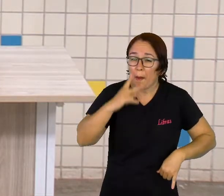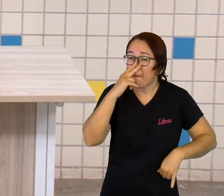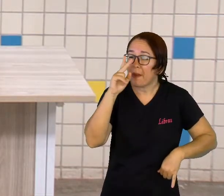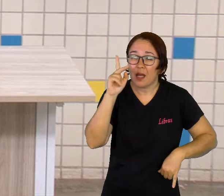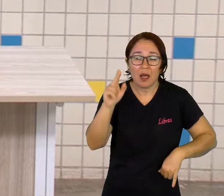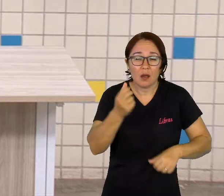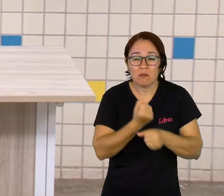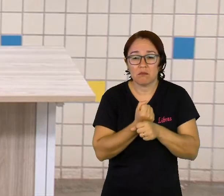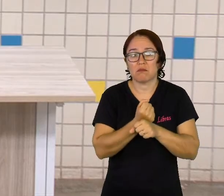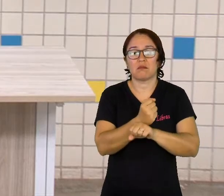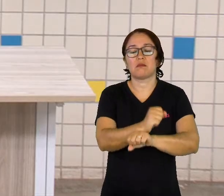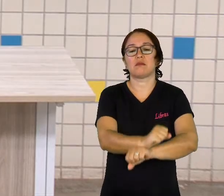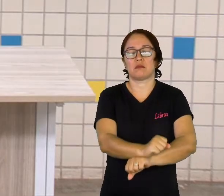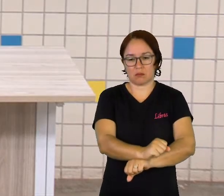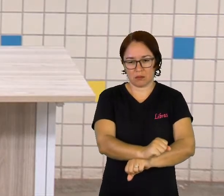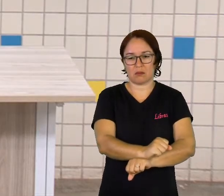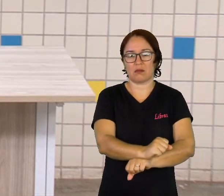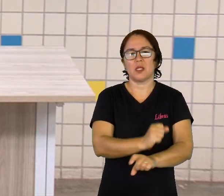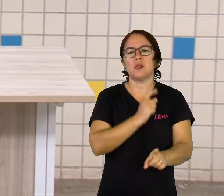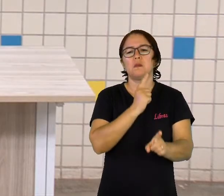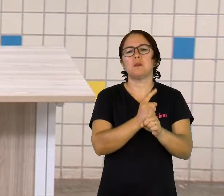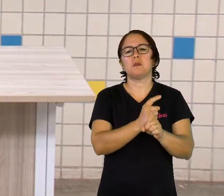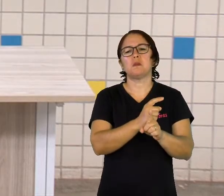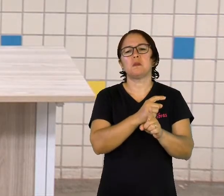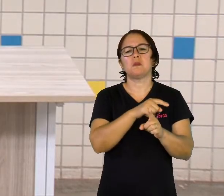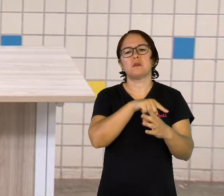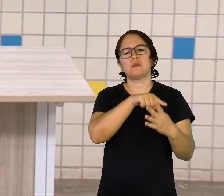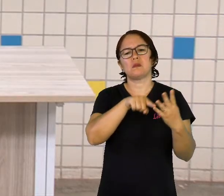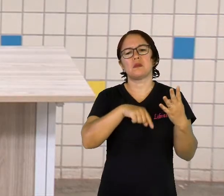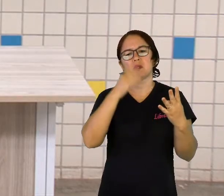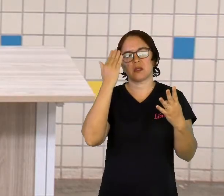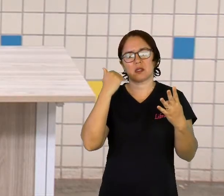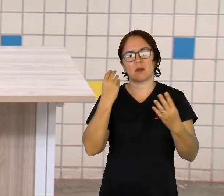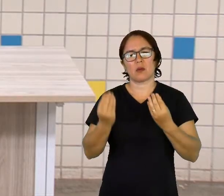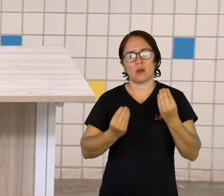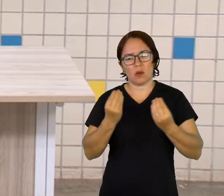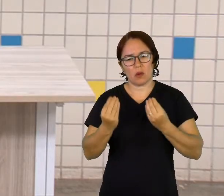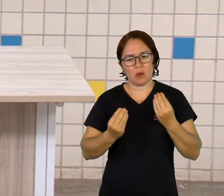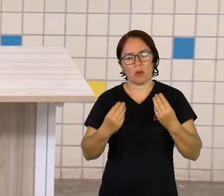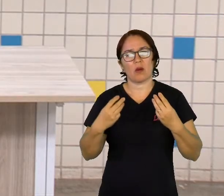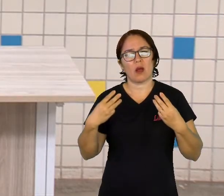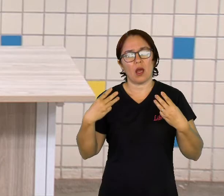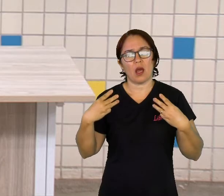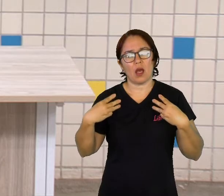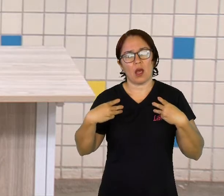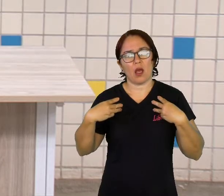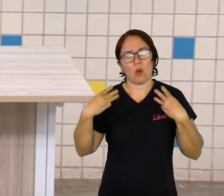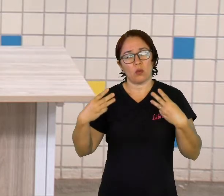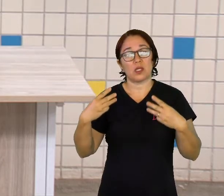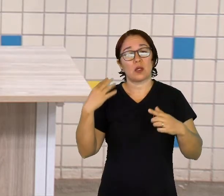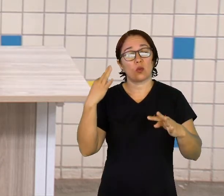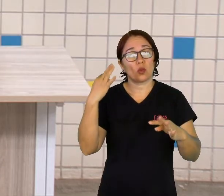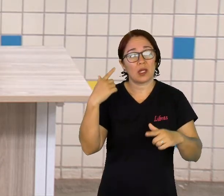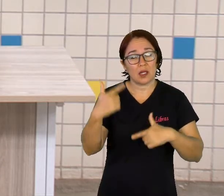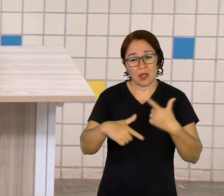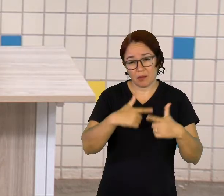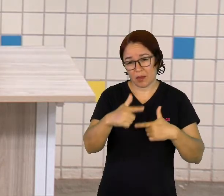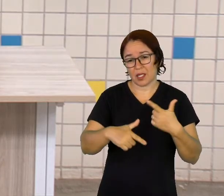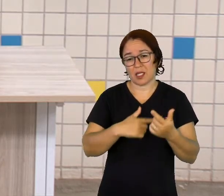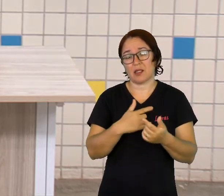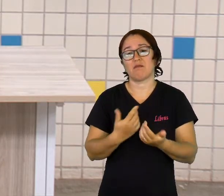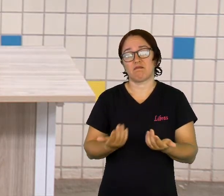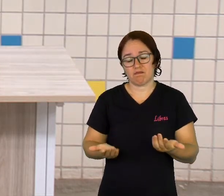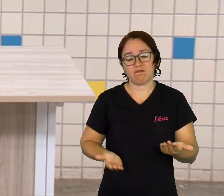Esse levantamento foi feito pelo Ministério do Trabalho e do Emprego e pela Comunição Pastoral do